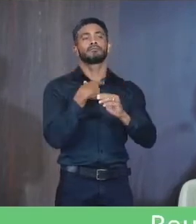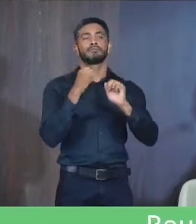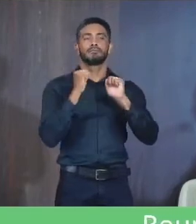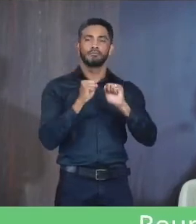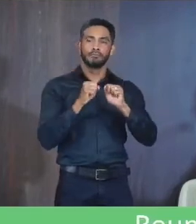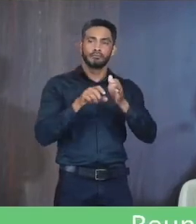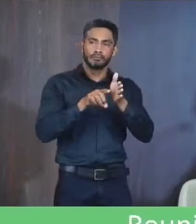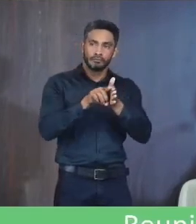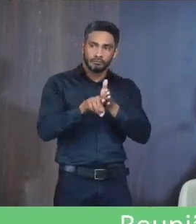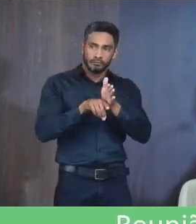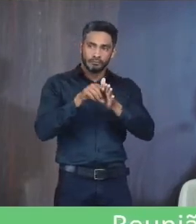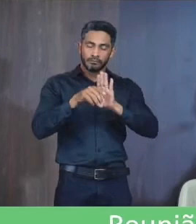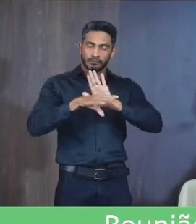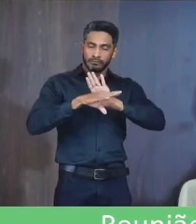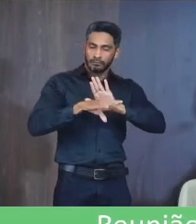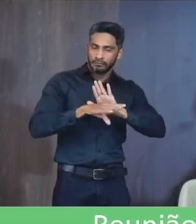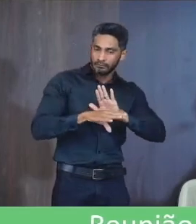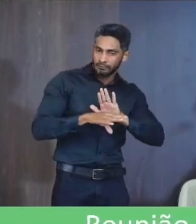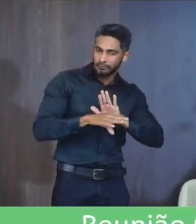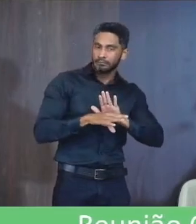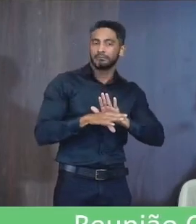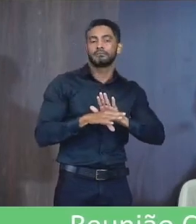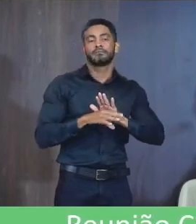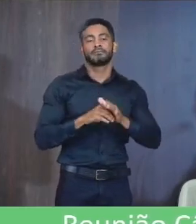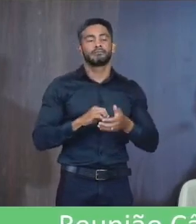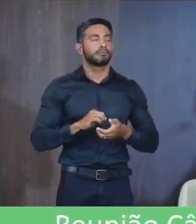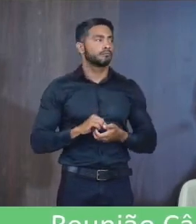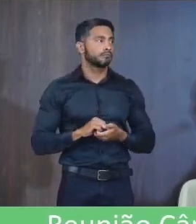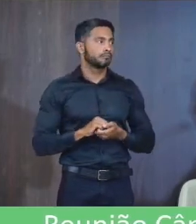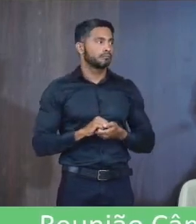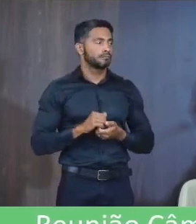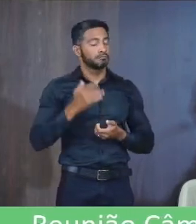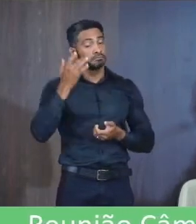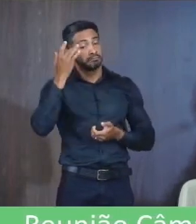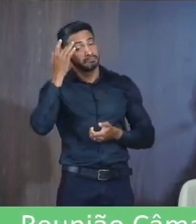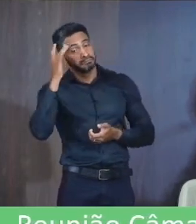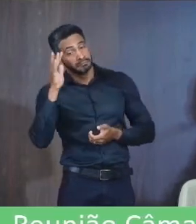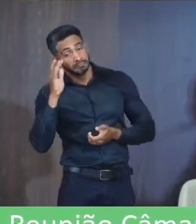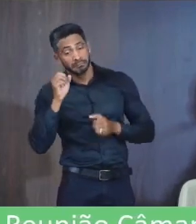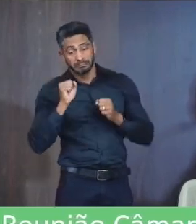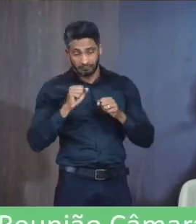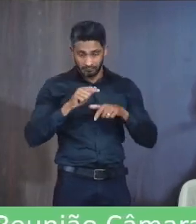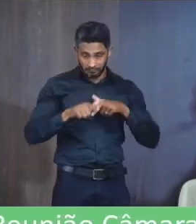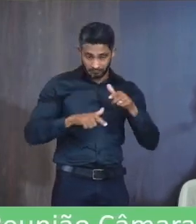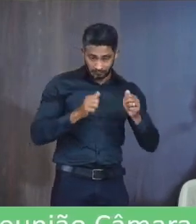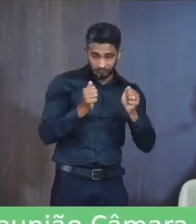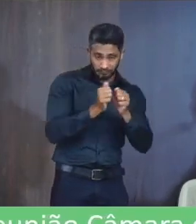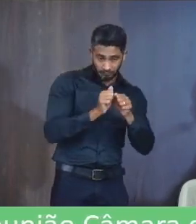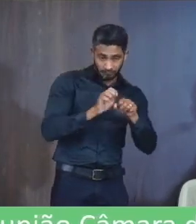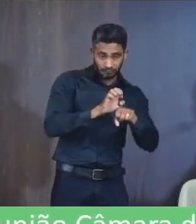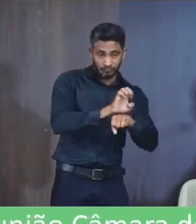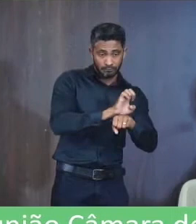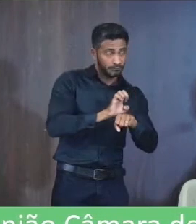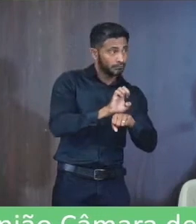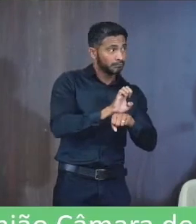Estar buscando ajudar Mesmo que seja Com bom direcionamento Quem sabe A gente pode Estar trabalhando Junto executivo